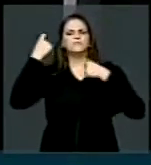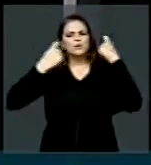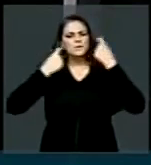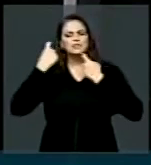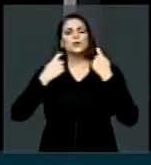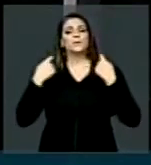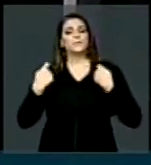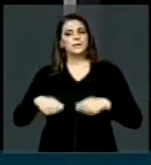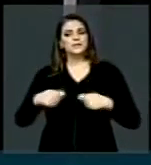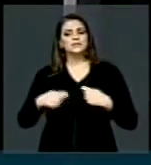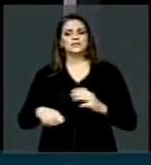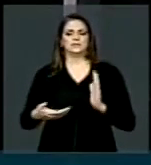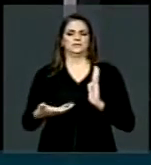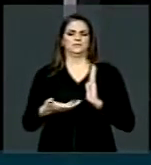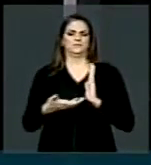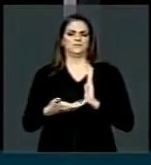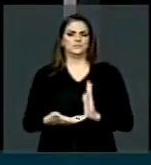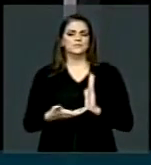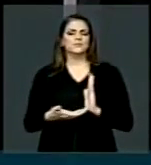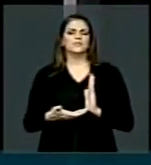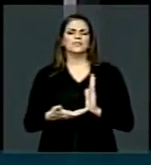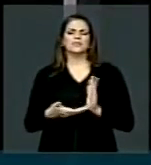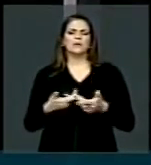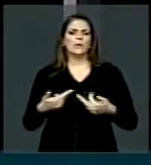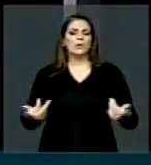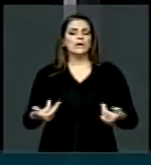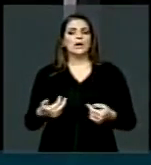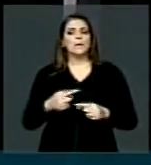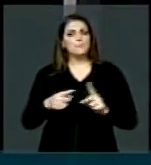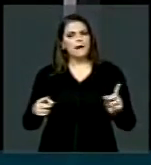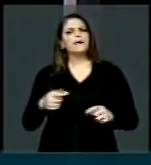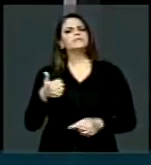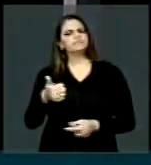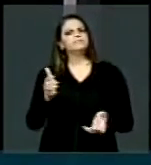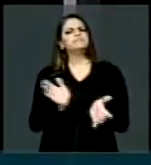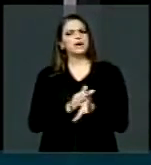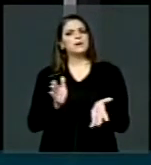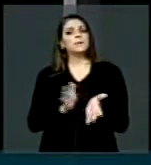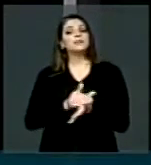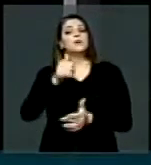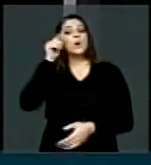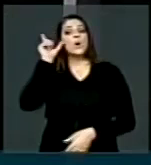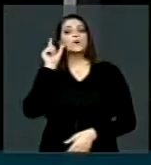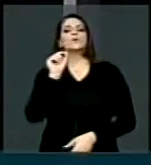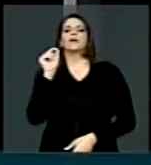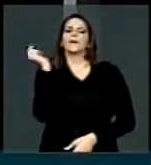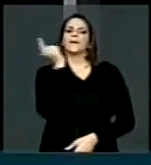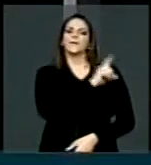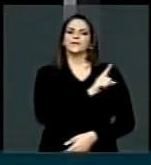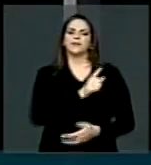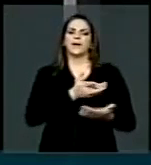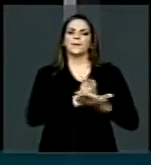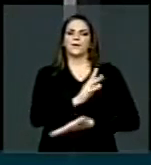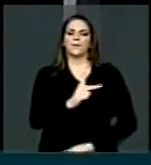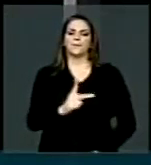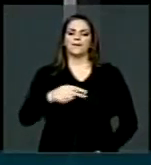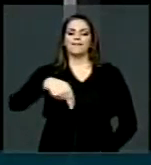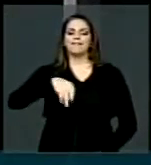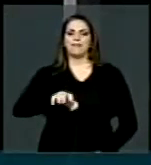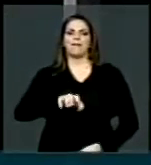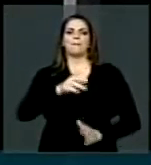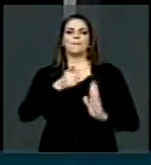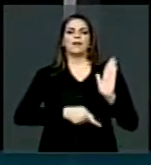teve nota 10 ontem, com louvor, por aprovar o Plano Nacional de